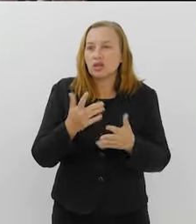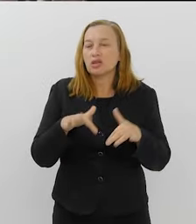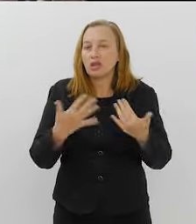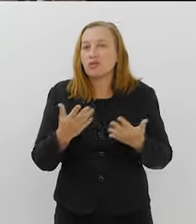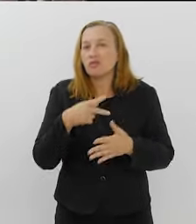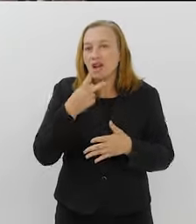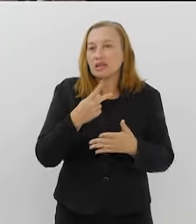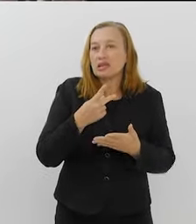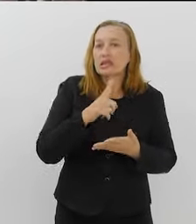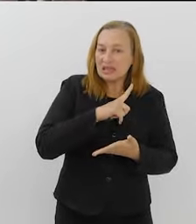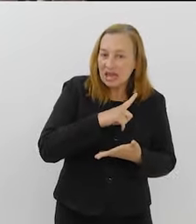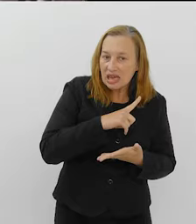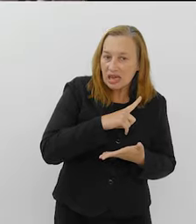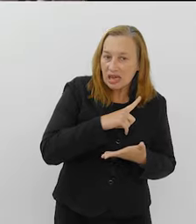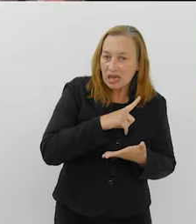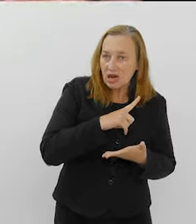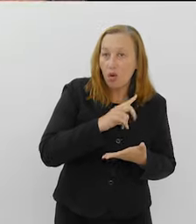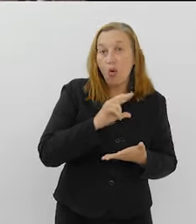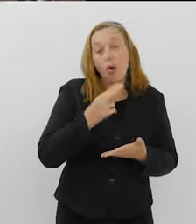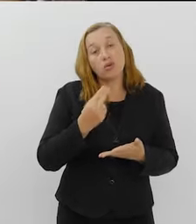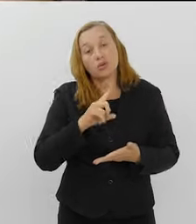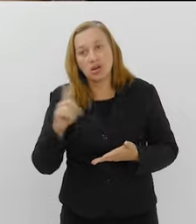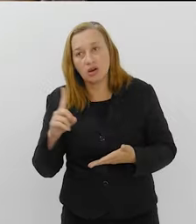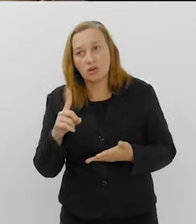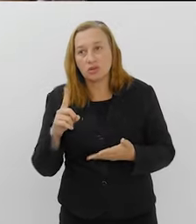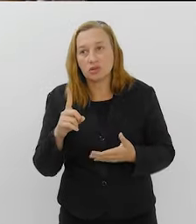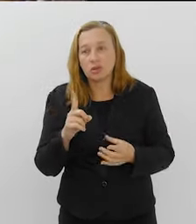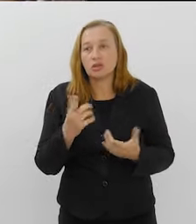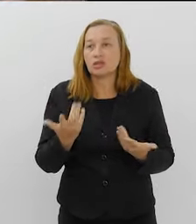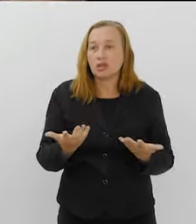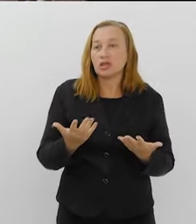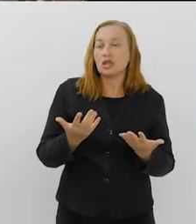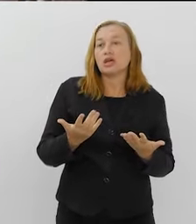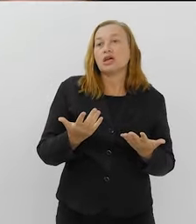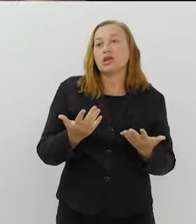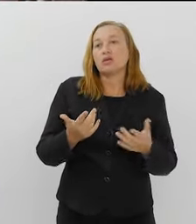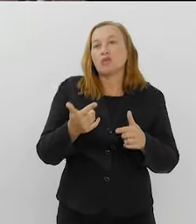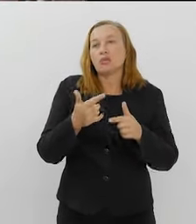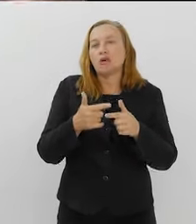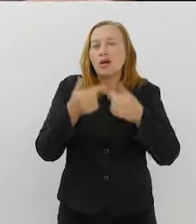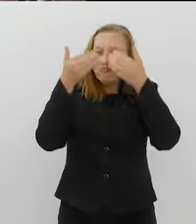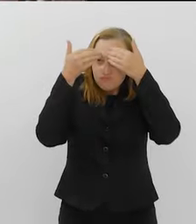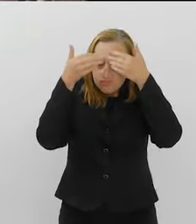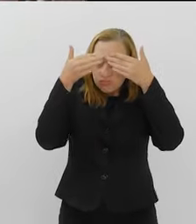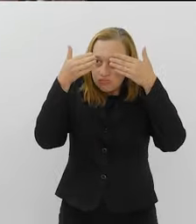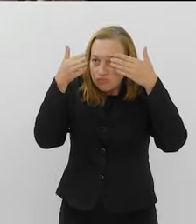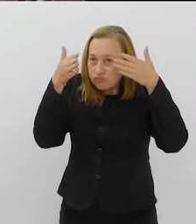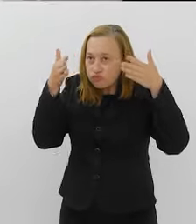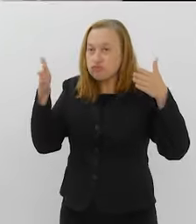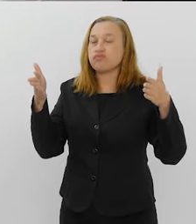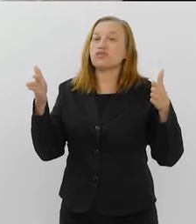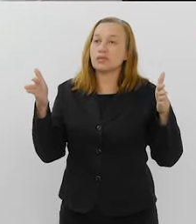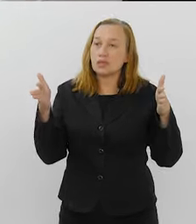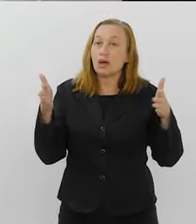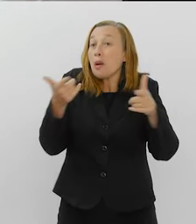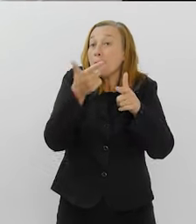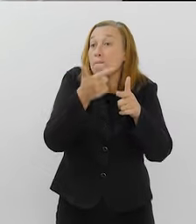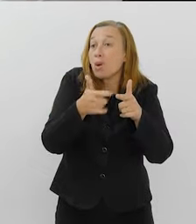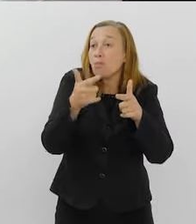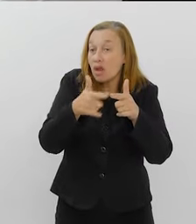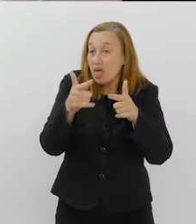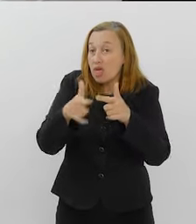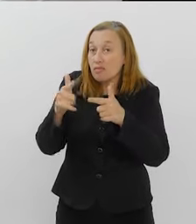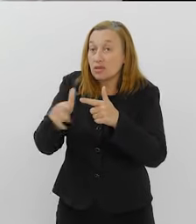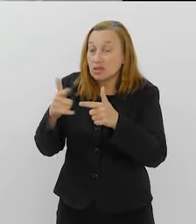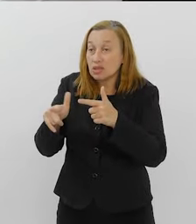está só dizendo, tem ou não tem? Enquanto, trouxe um olhar holístico para todo leque de problemas.